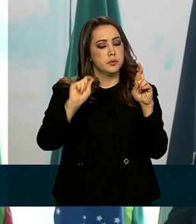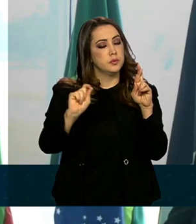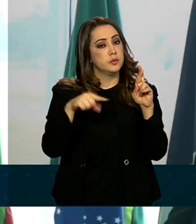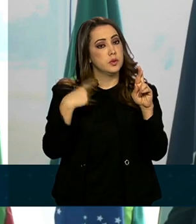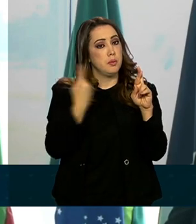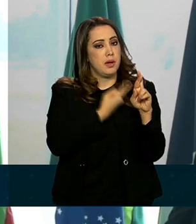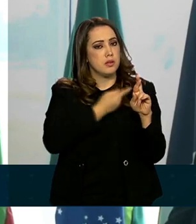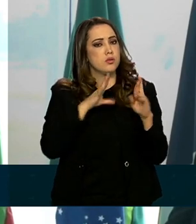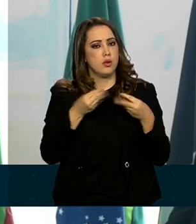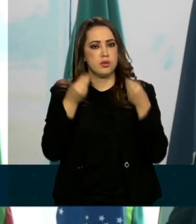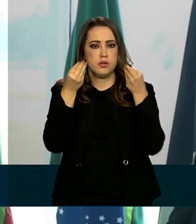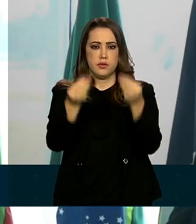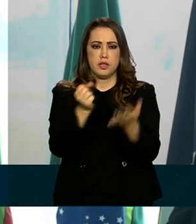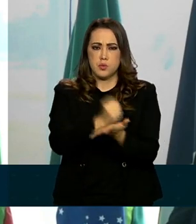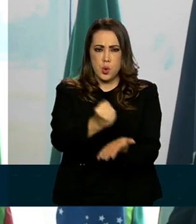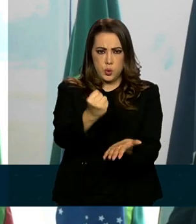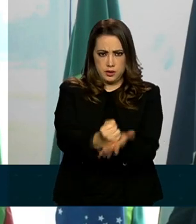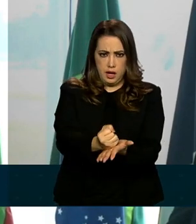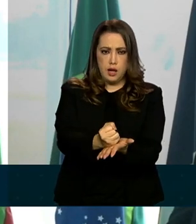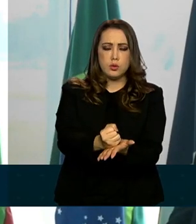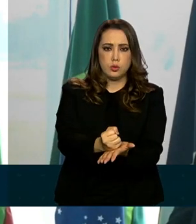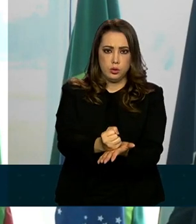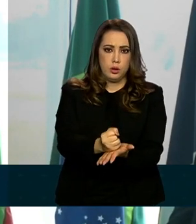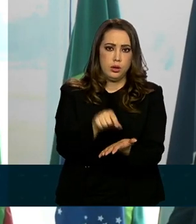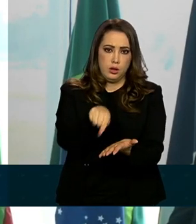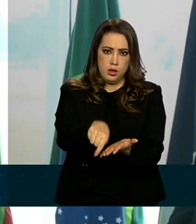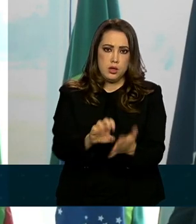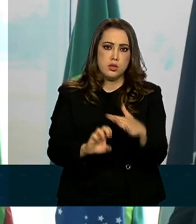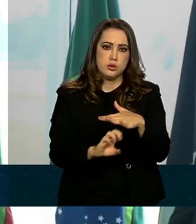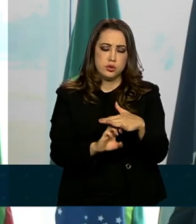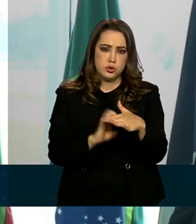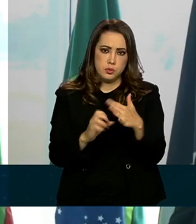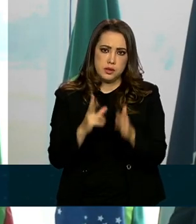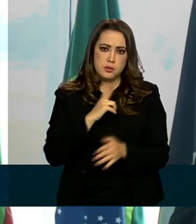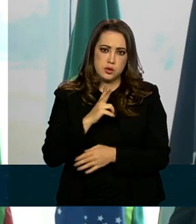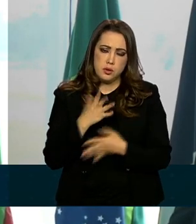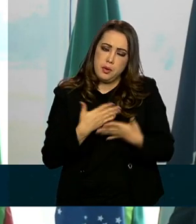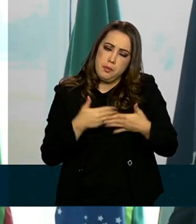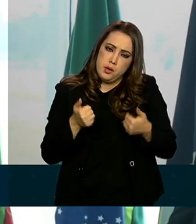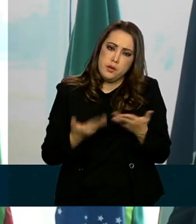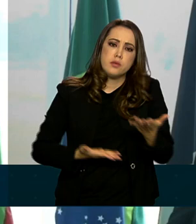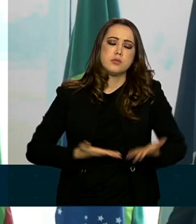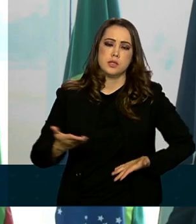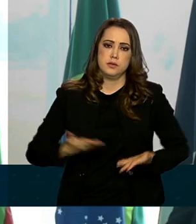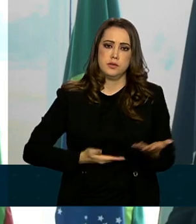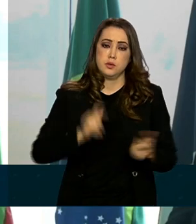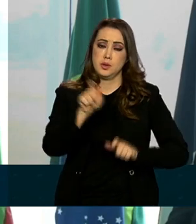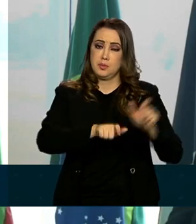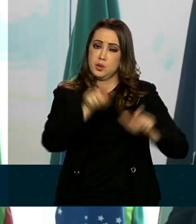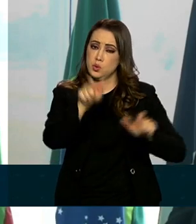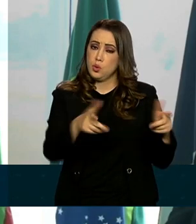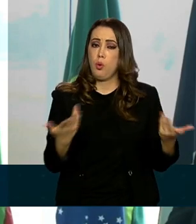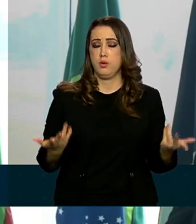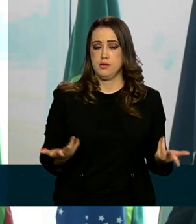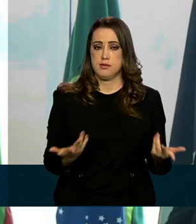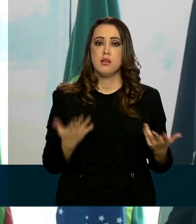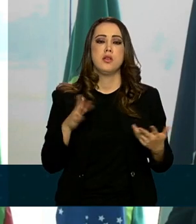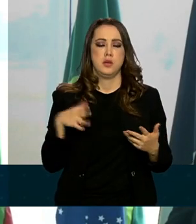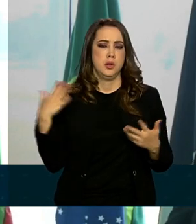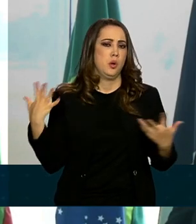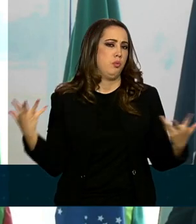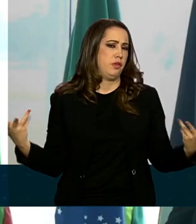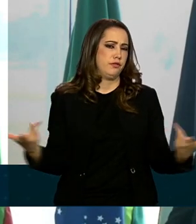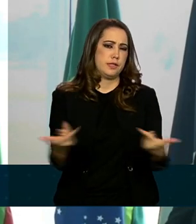fazemos concessão, no final das contas, para melhorar a prestação de serviço para usuário. Para tornar o Brasil mais